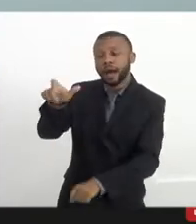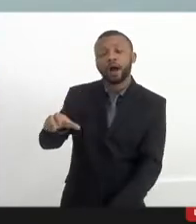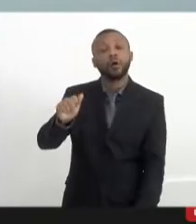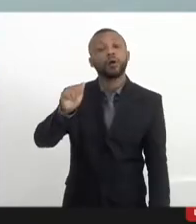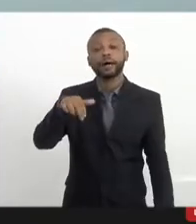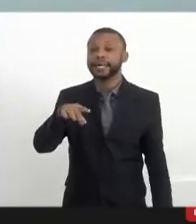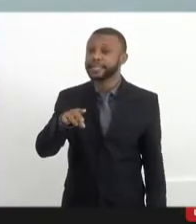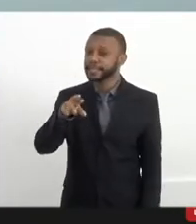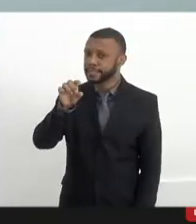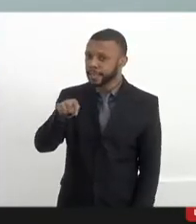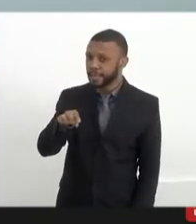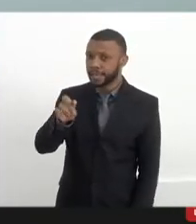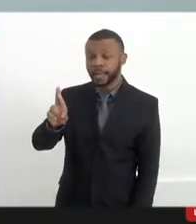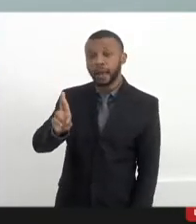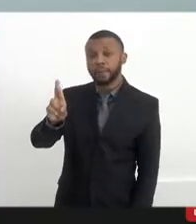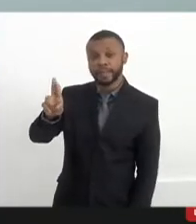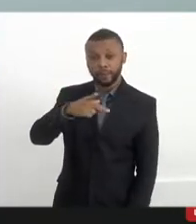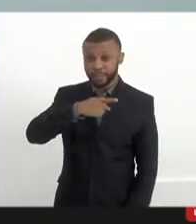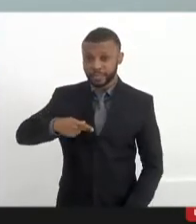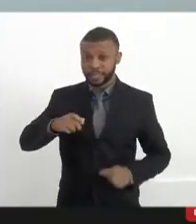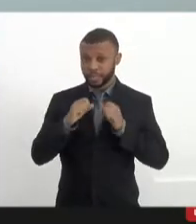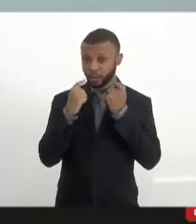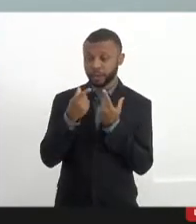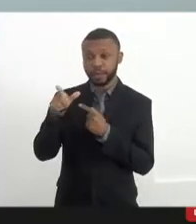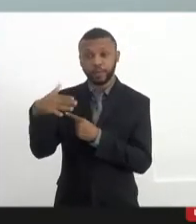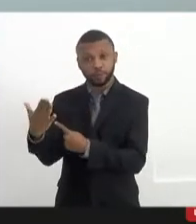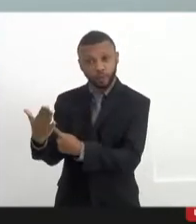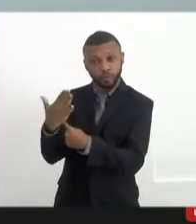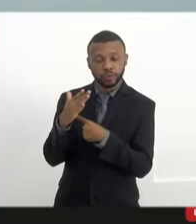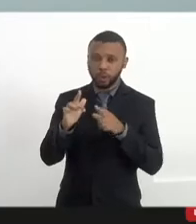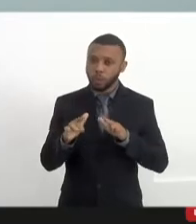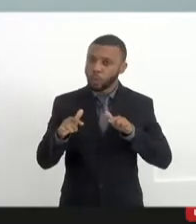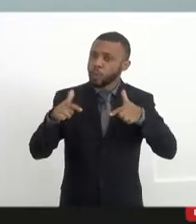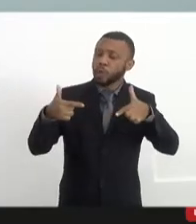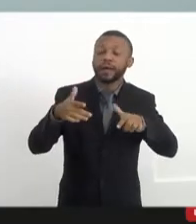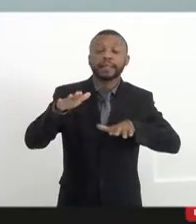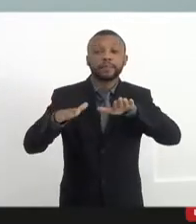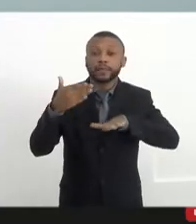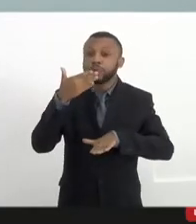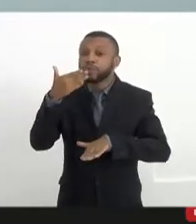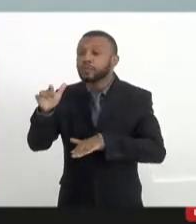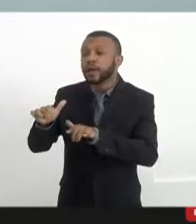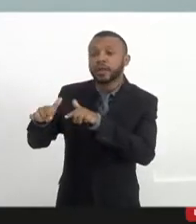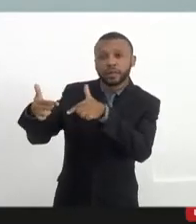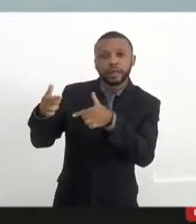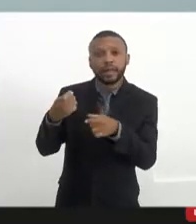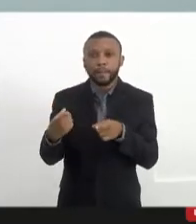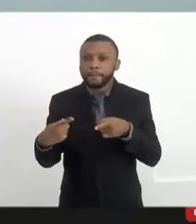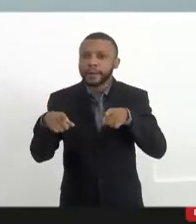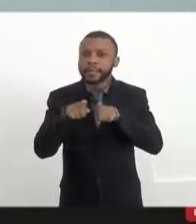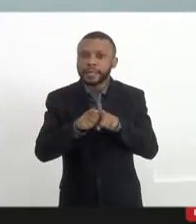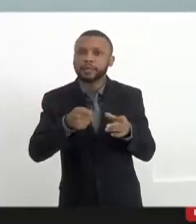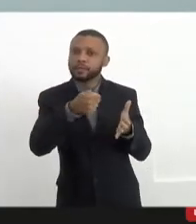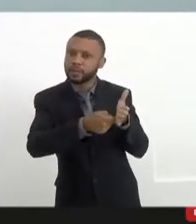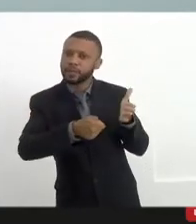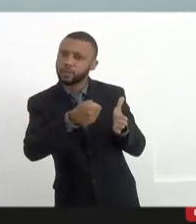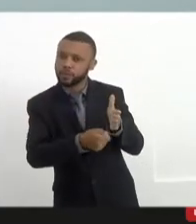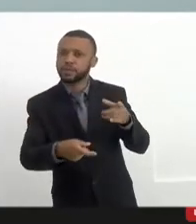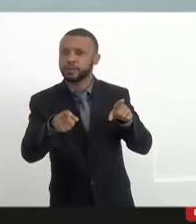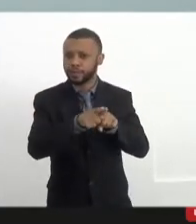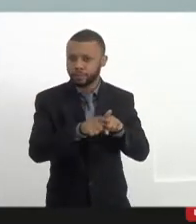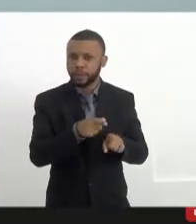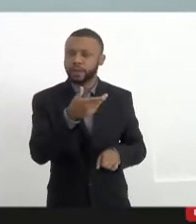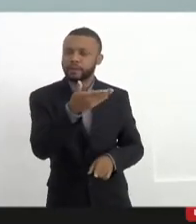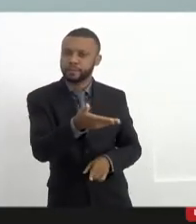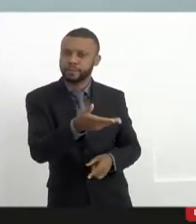nos ajuda a nos movimentar. Talvez o primeiro movimento, dependendo da reação do André, que é parceiro dessa luta, inclusive, o primeiro